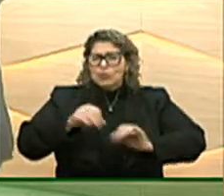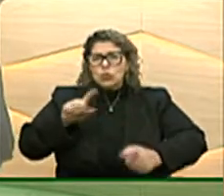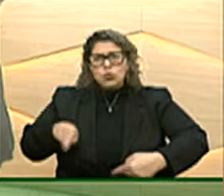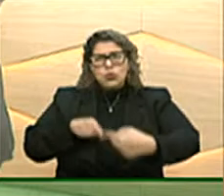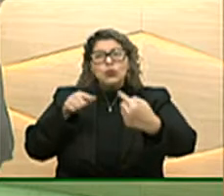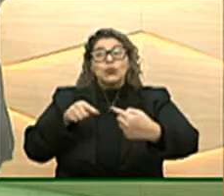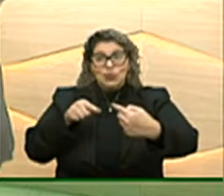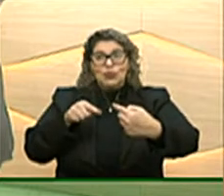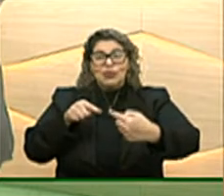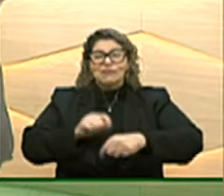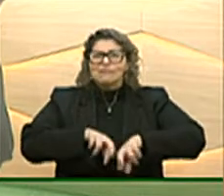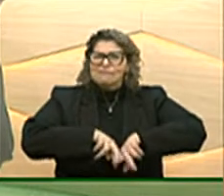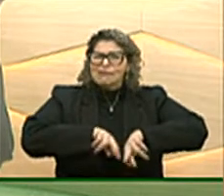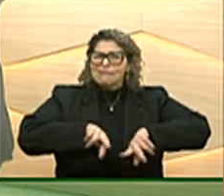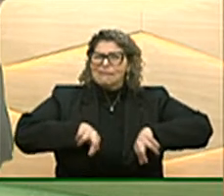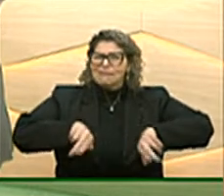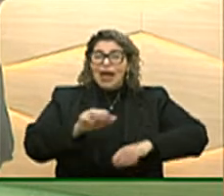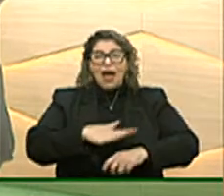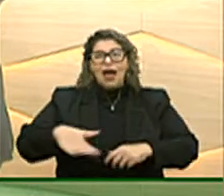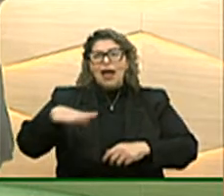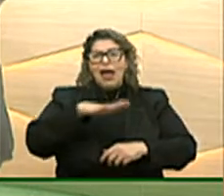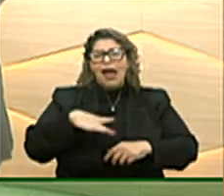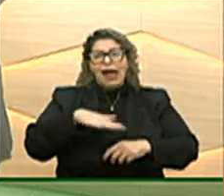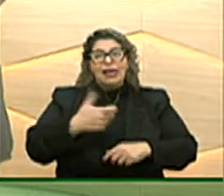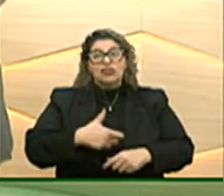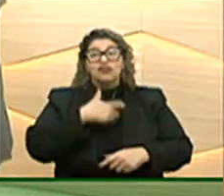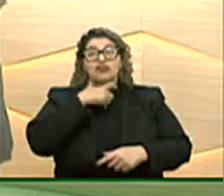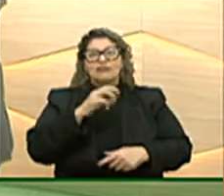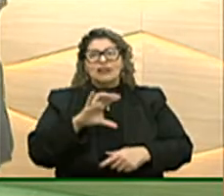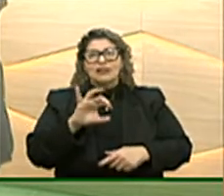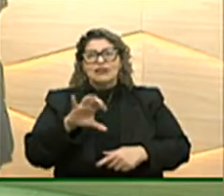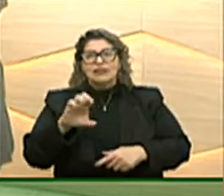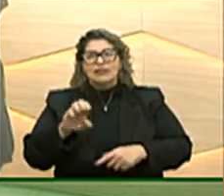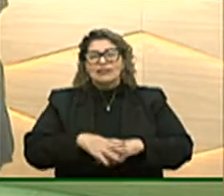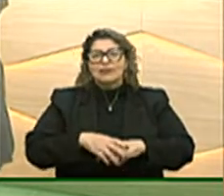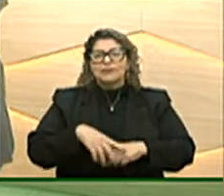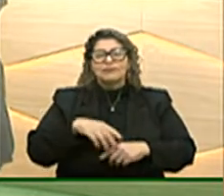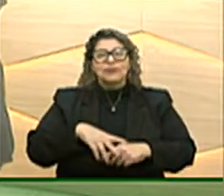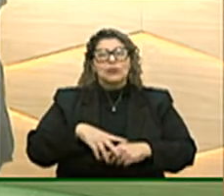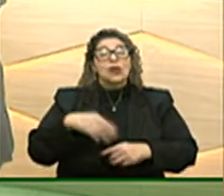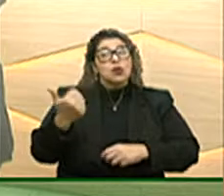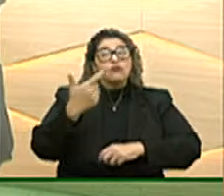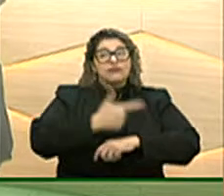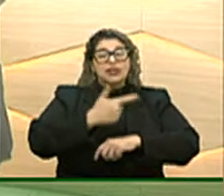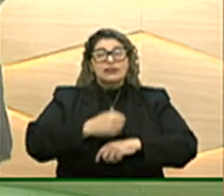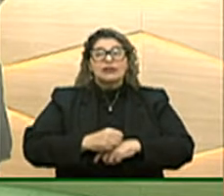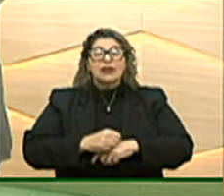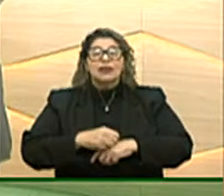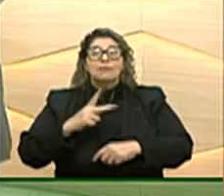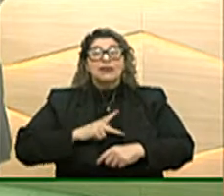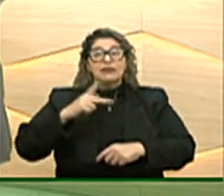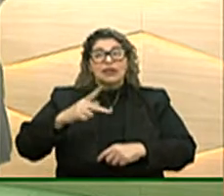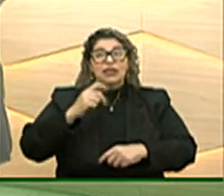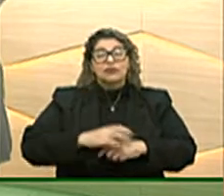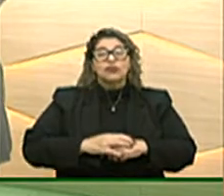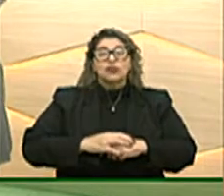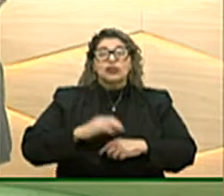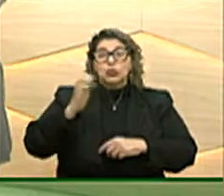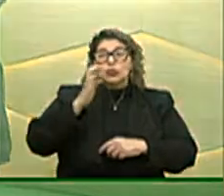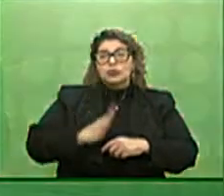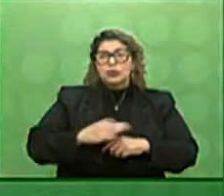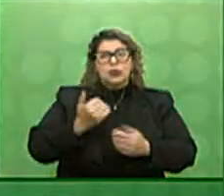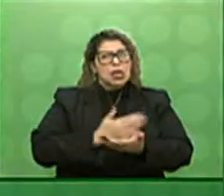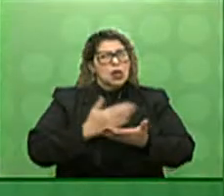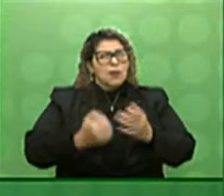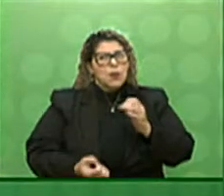enfrentamento dos mais diversos níveis de crise. O vice-presidente da República, o general Hamilton Mourão. Ele ingressou no